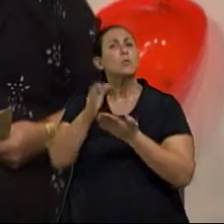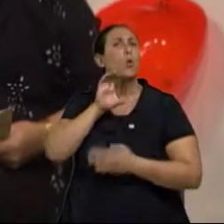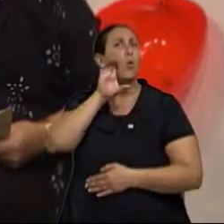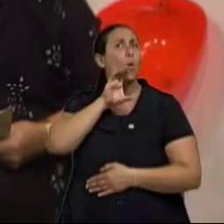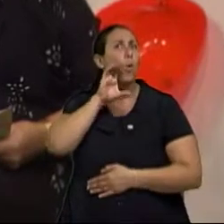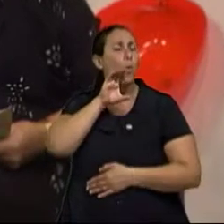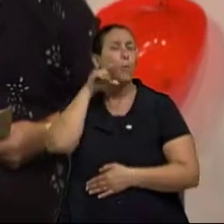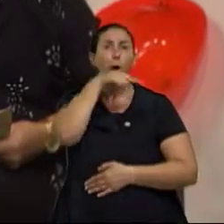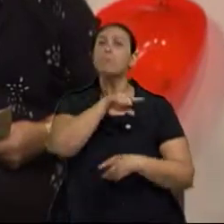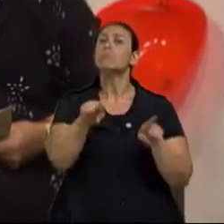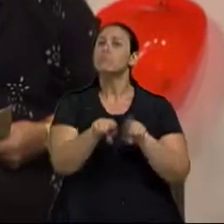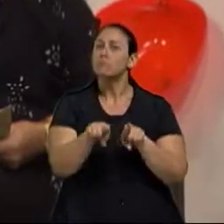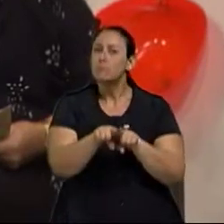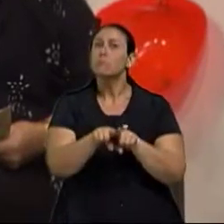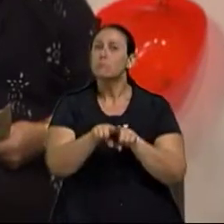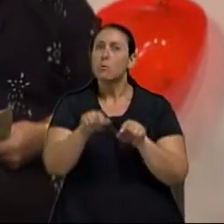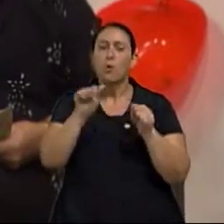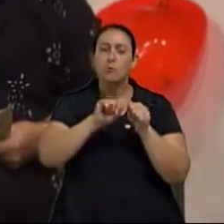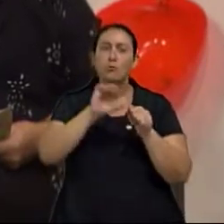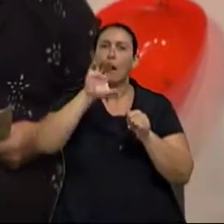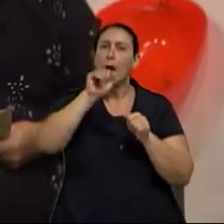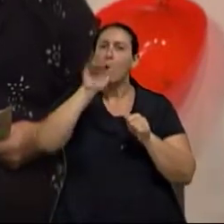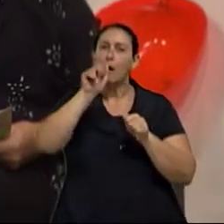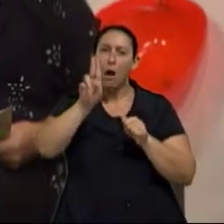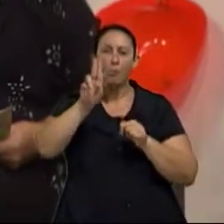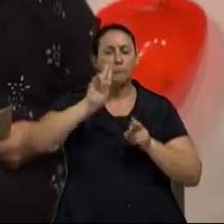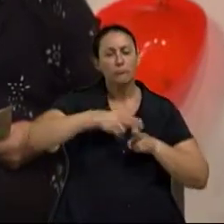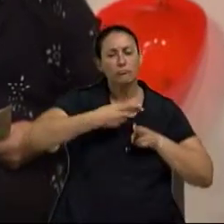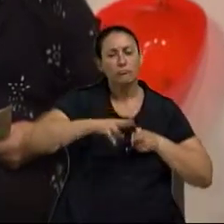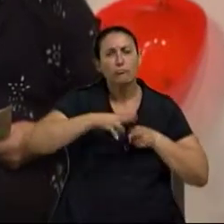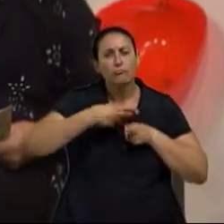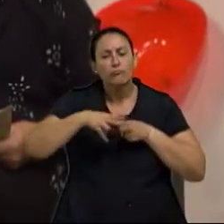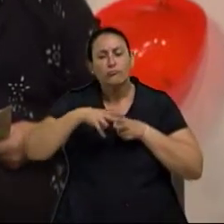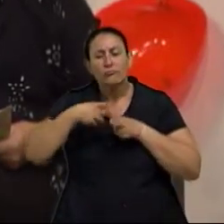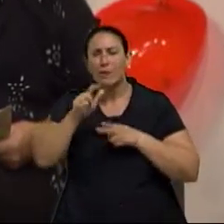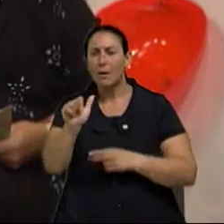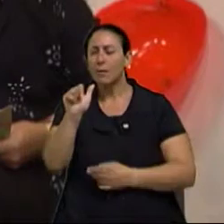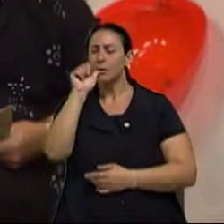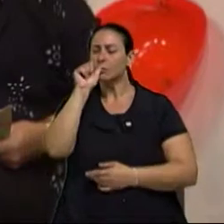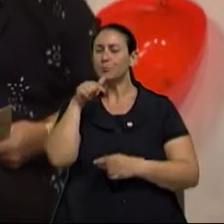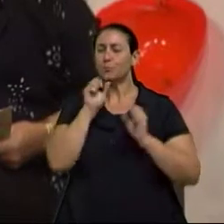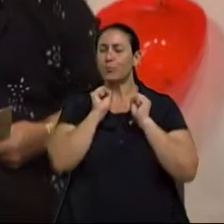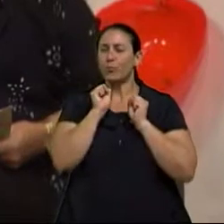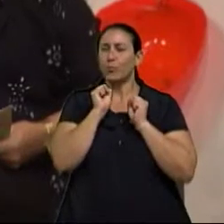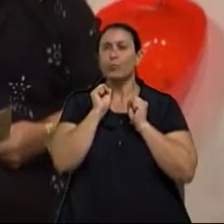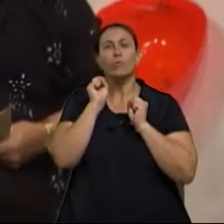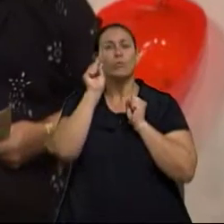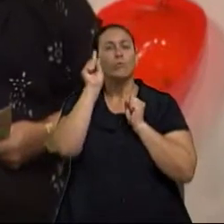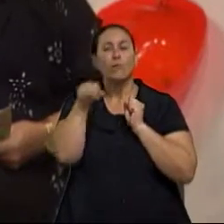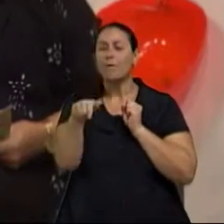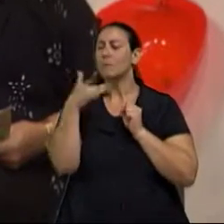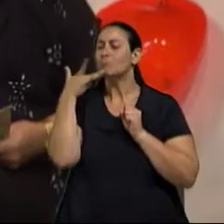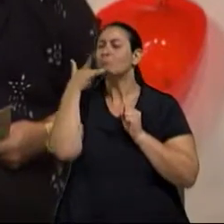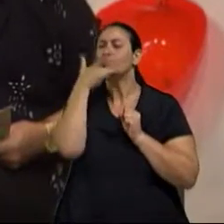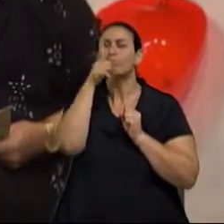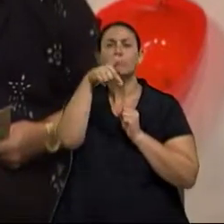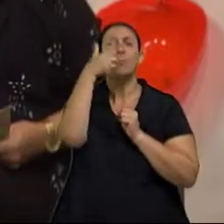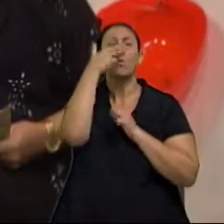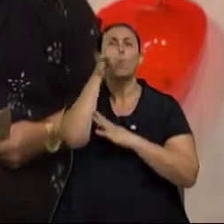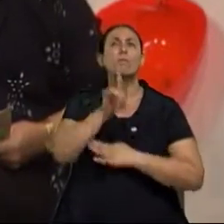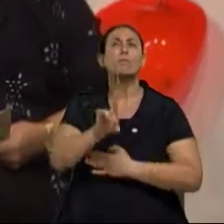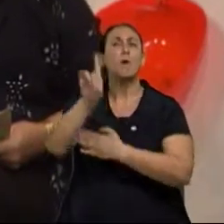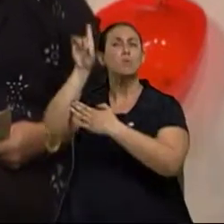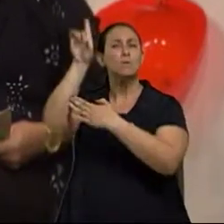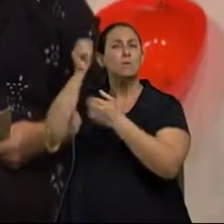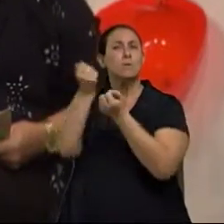logo surge o chocolate, uma bebida amarga, considerada um alimento dos deuses. E com o passar do